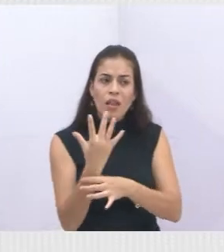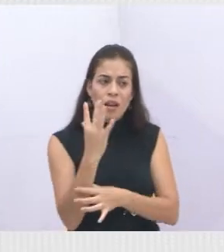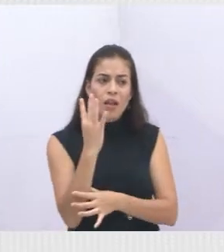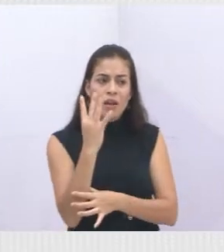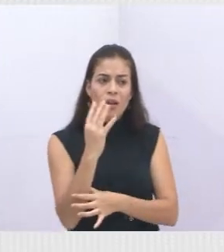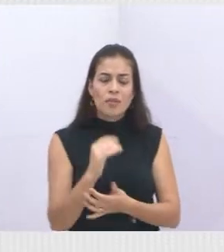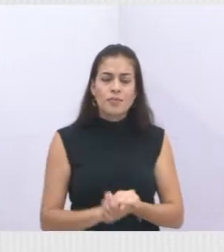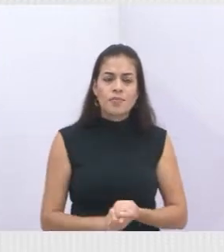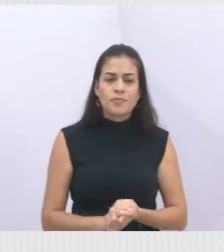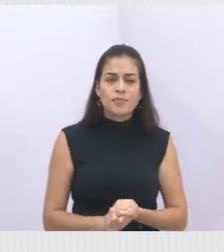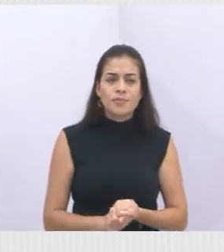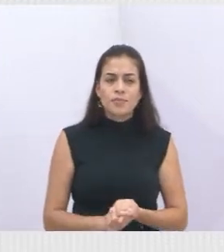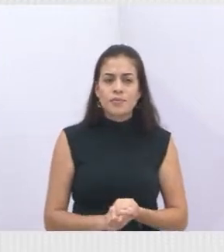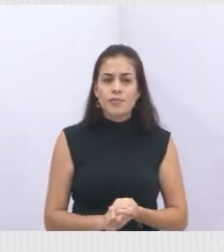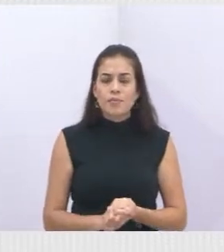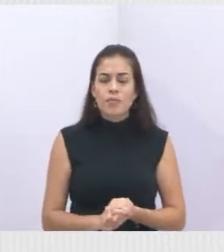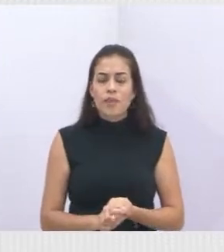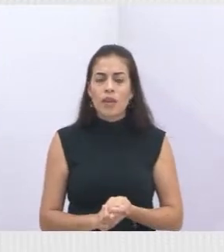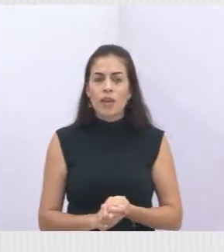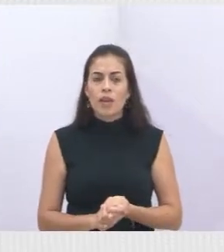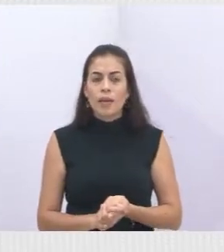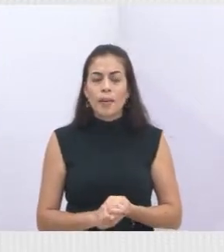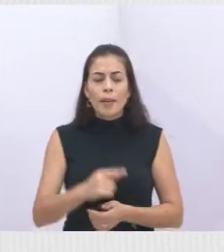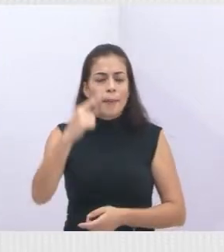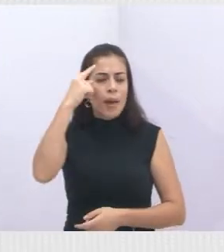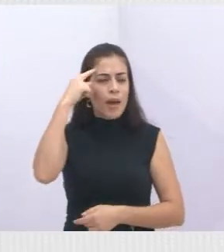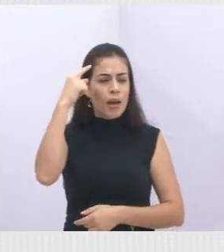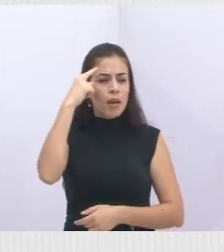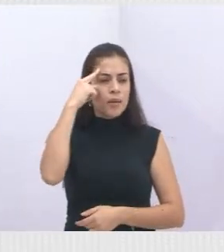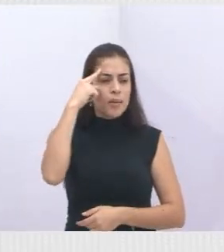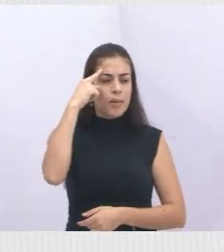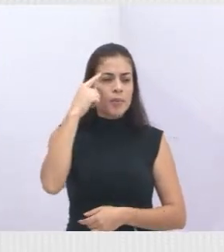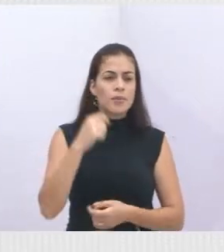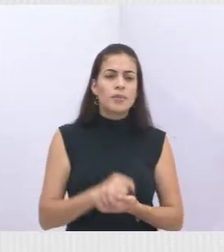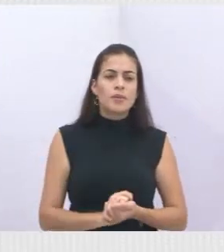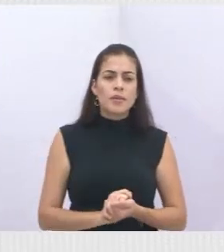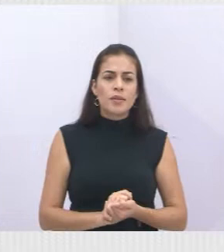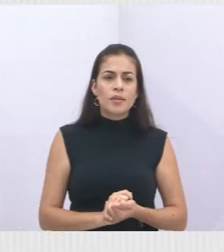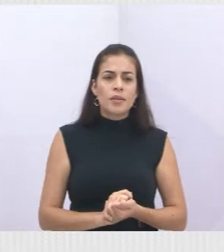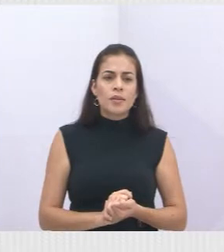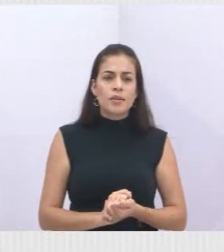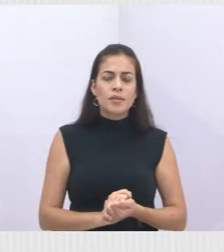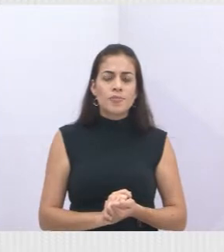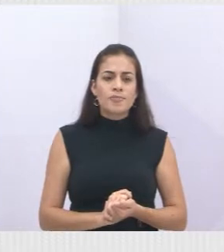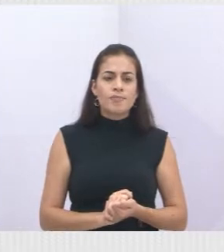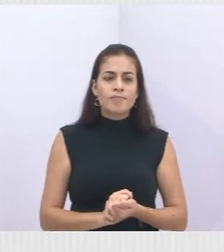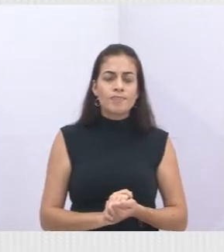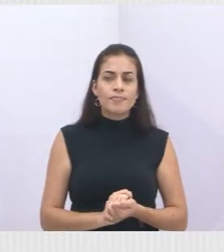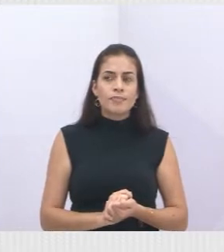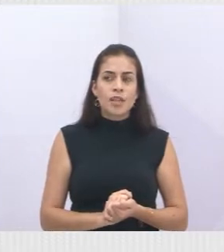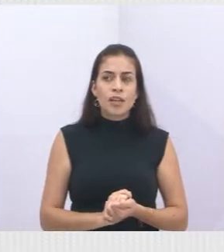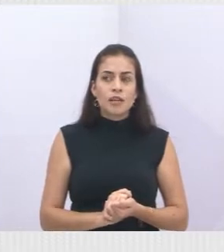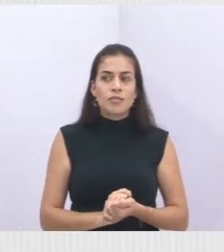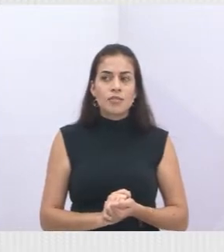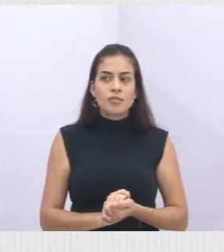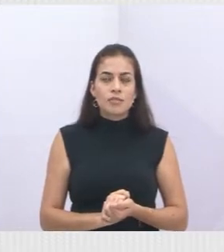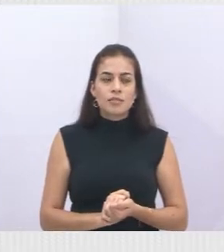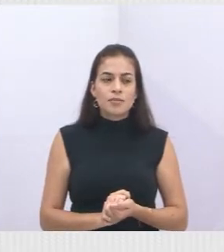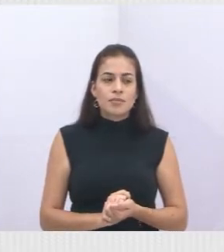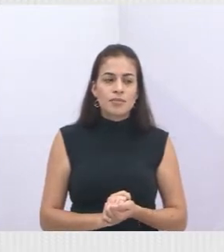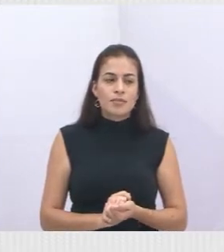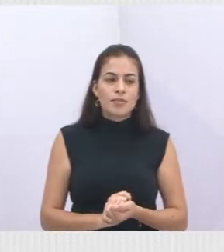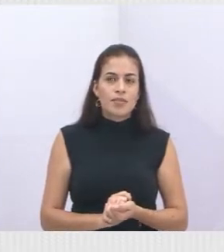E aí nós pensamos em construir, encontrar uma solução para solucionar esse passivo,